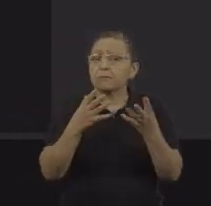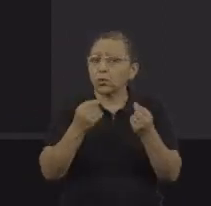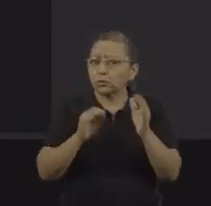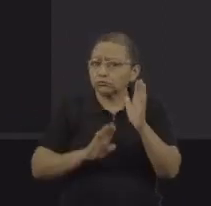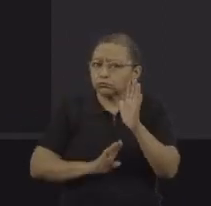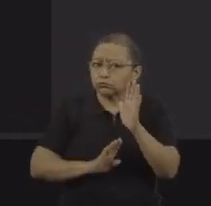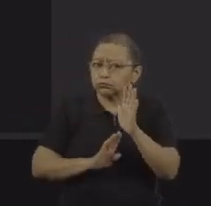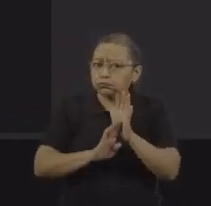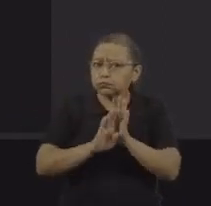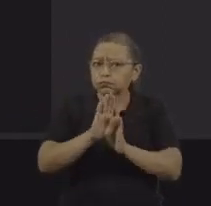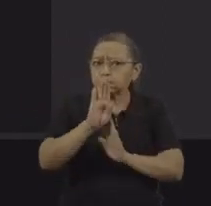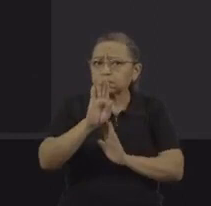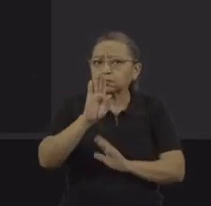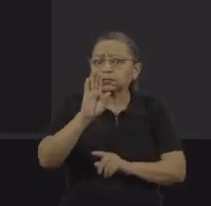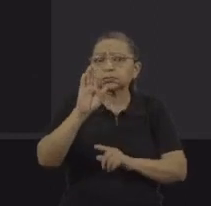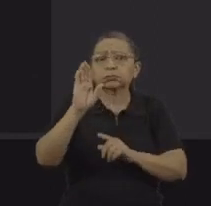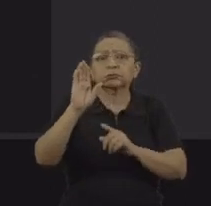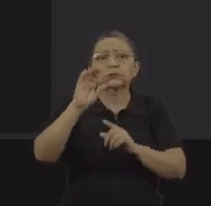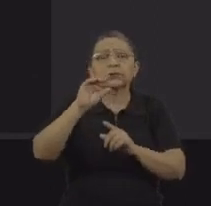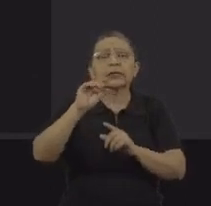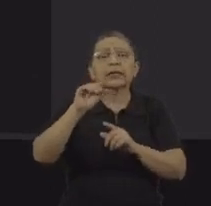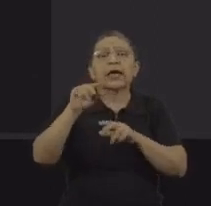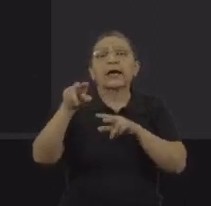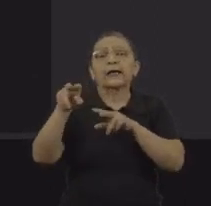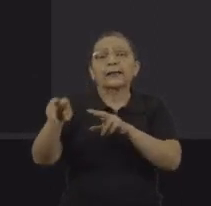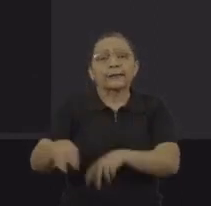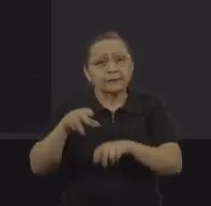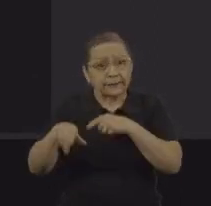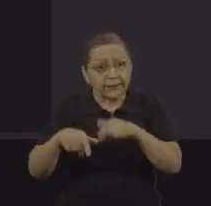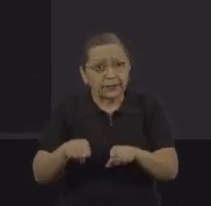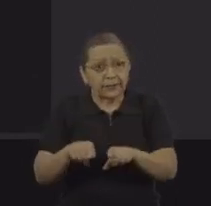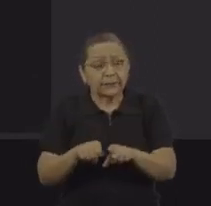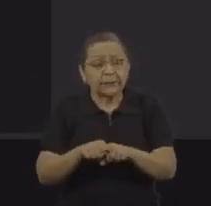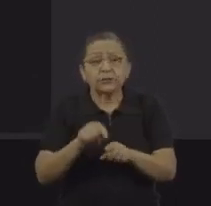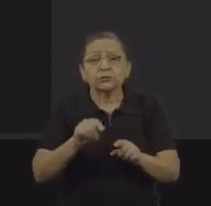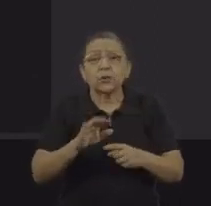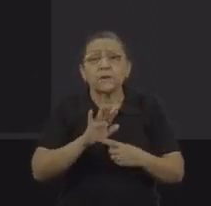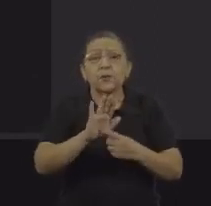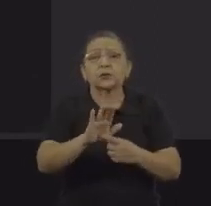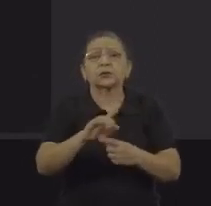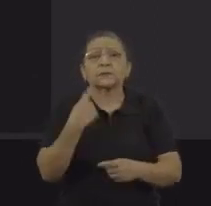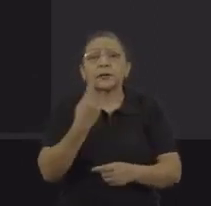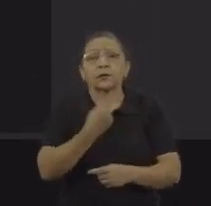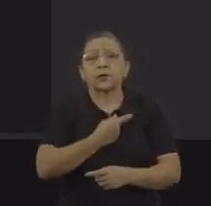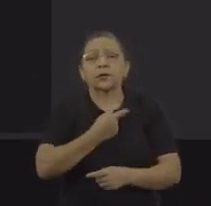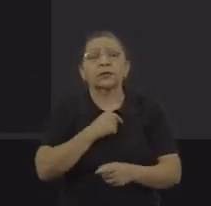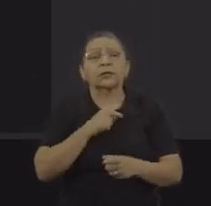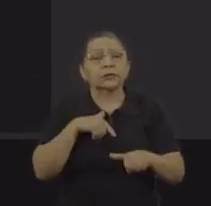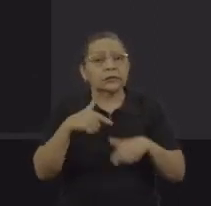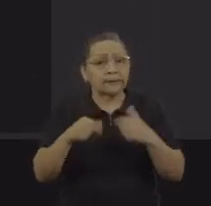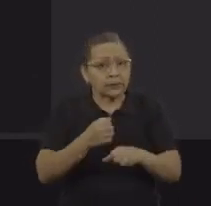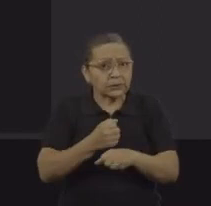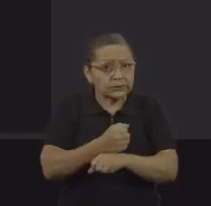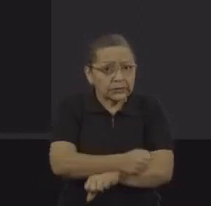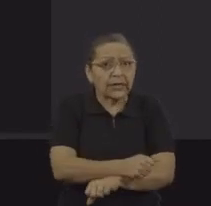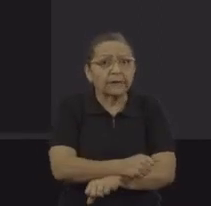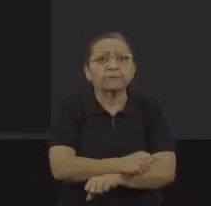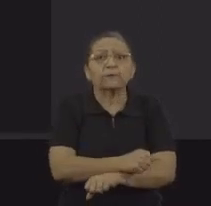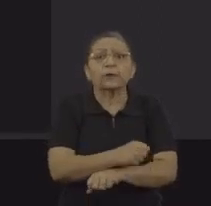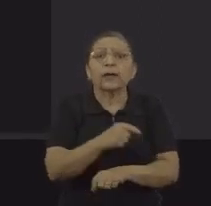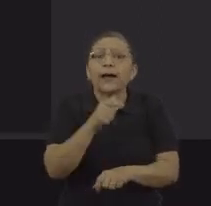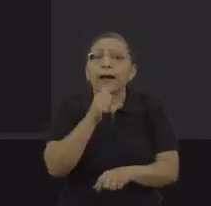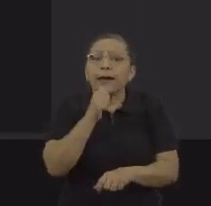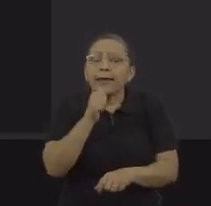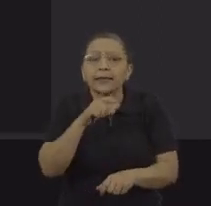da fronteira agrícola sobre a floresta nativa. E isso indica para a gente que o problema do trabalho escravo, ele não deve ser tratado de forma isolada,